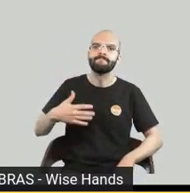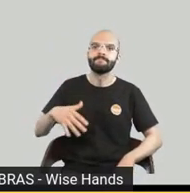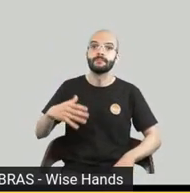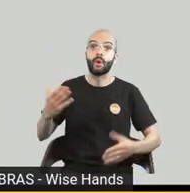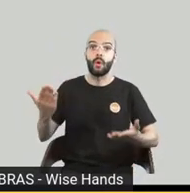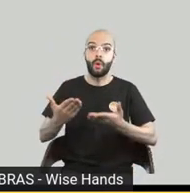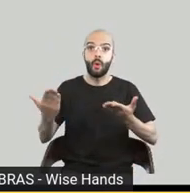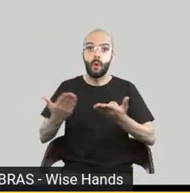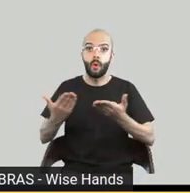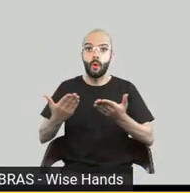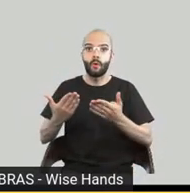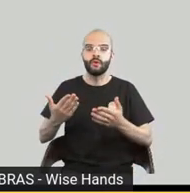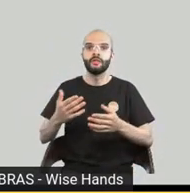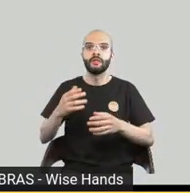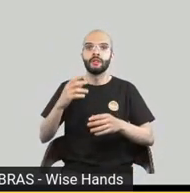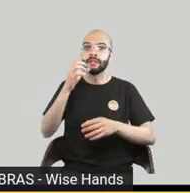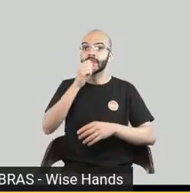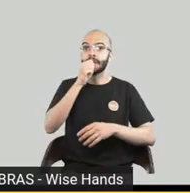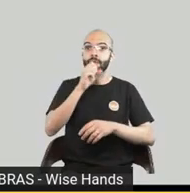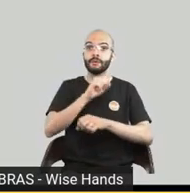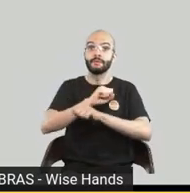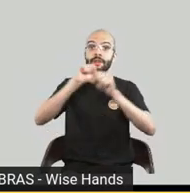antes do meu aniversário estar com vocês